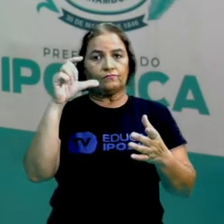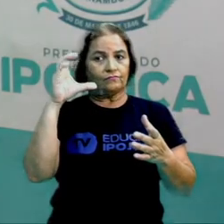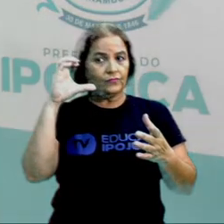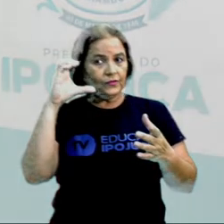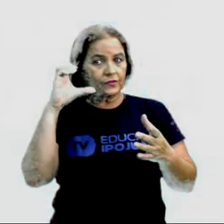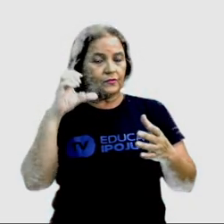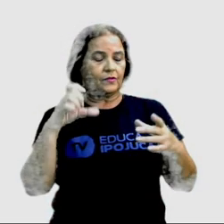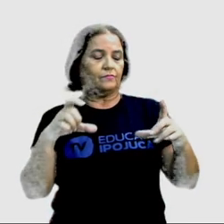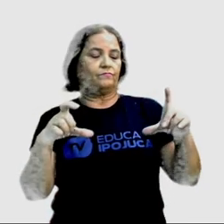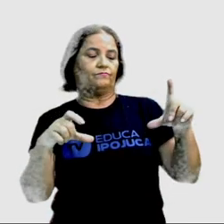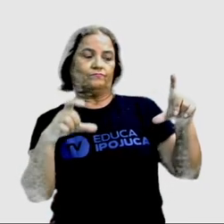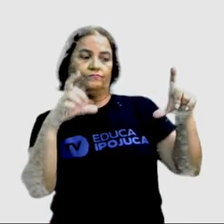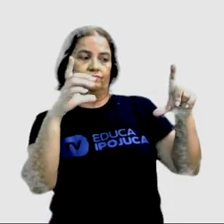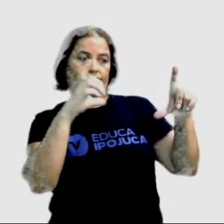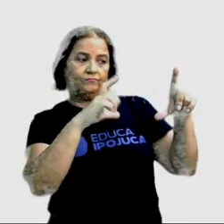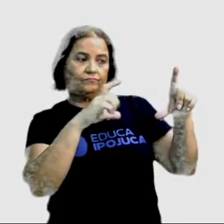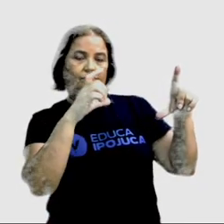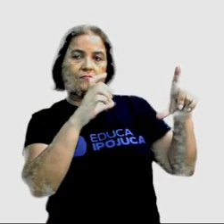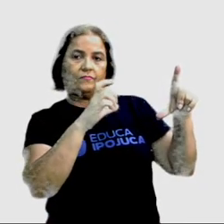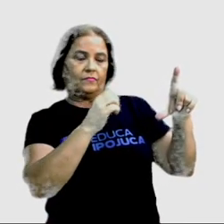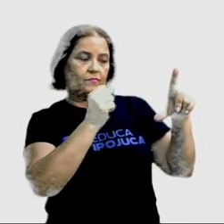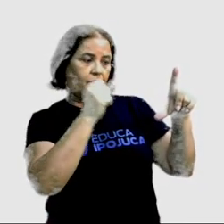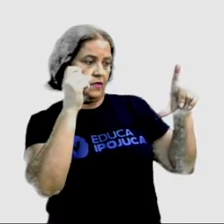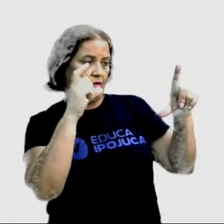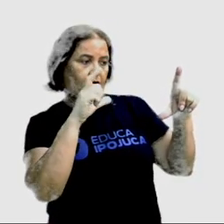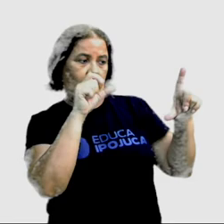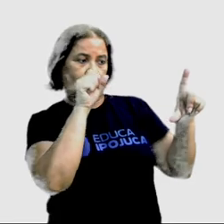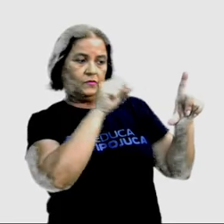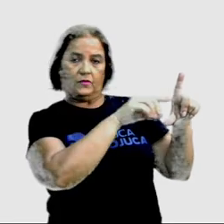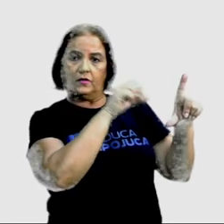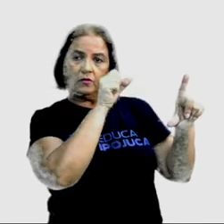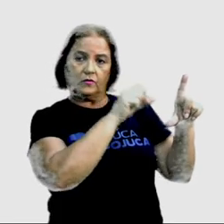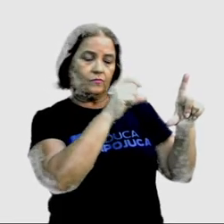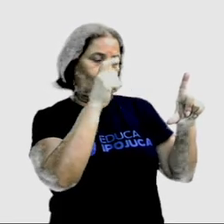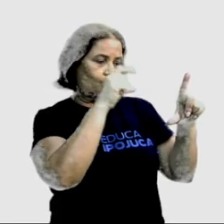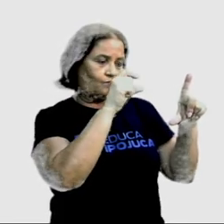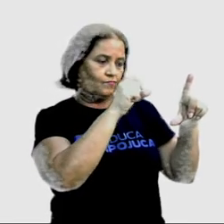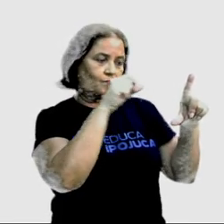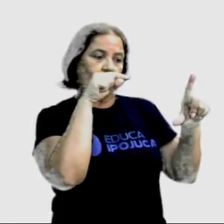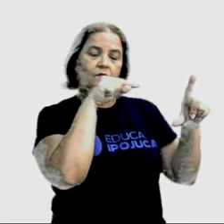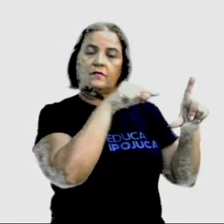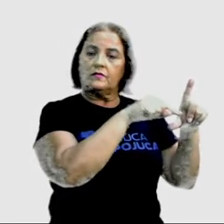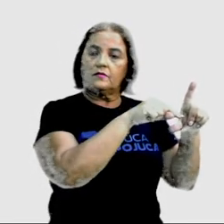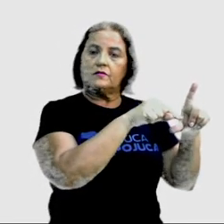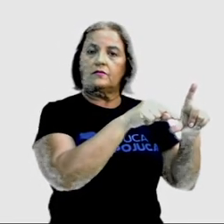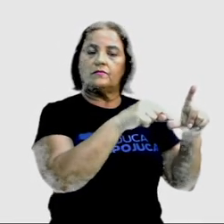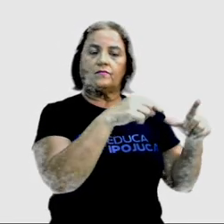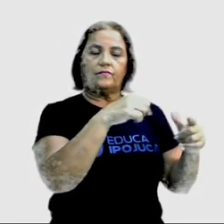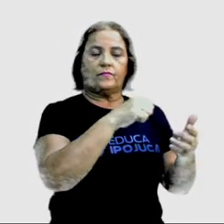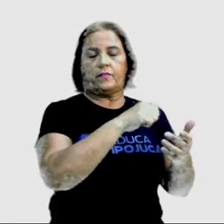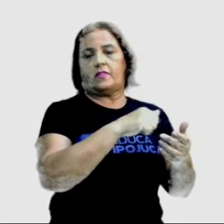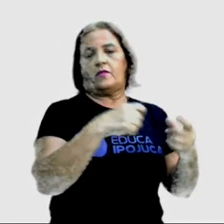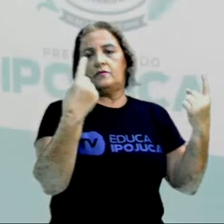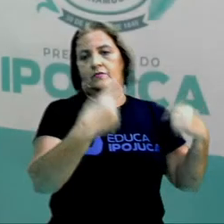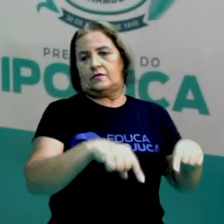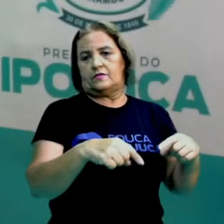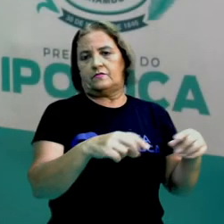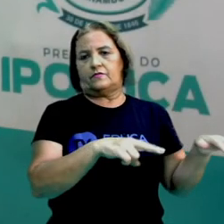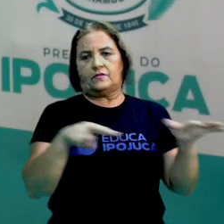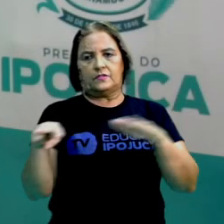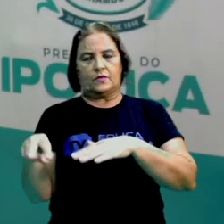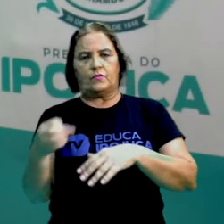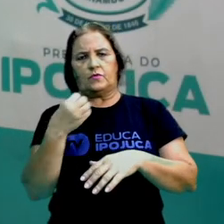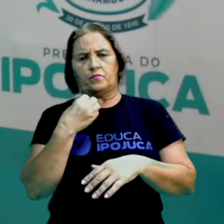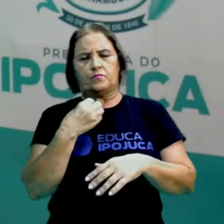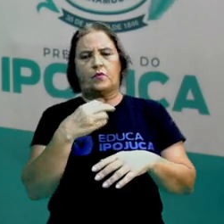apontar aqui para o QR Code. Você vai ser direcionado para o nosso desafio semanal, que é o Week Challenge. E boa sorte. Tenham